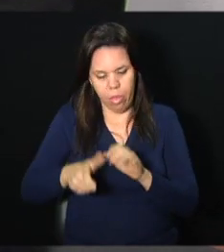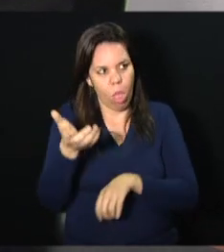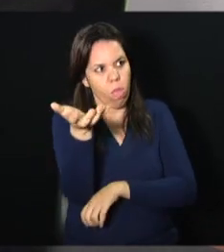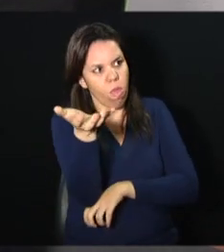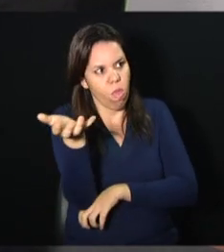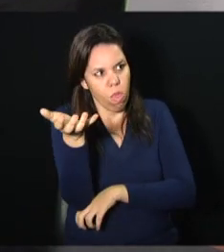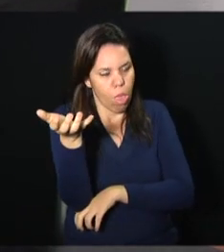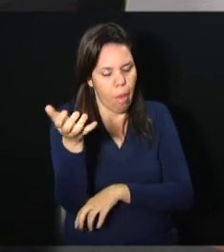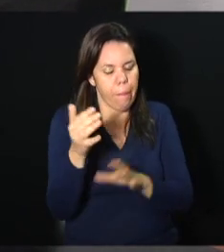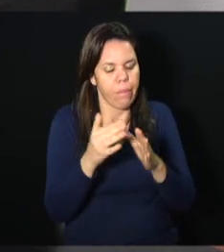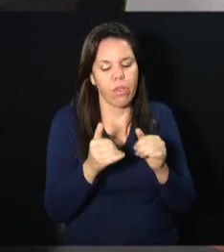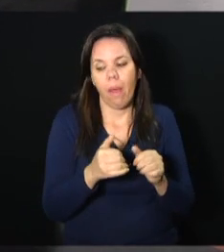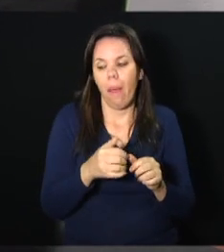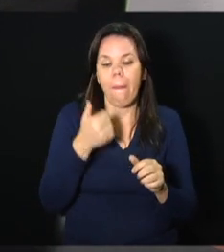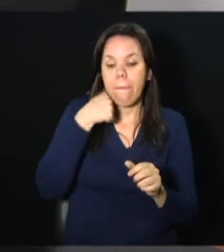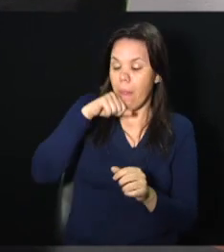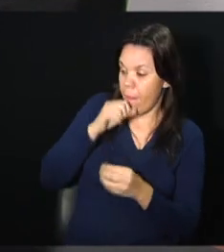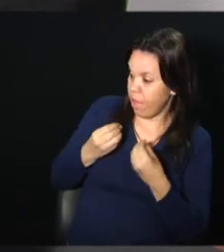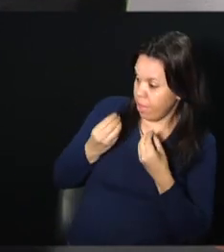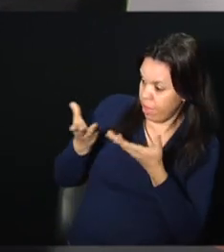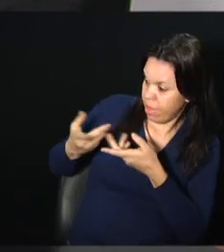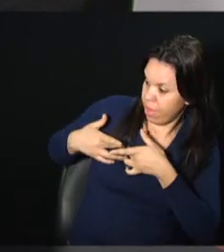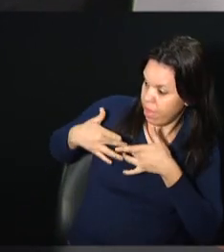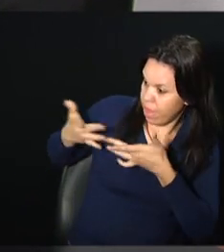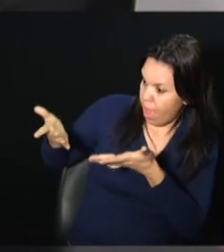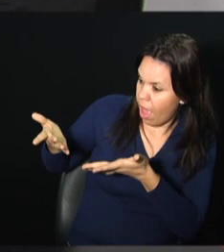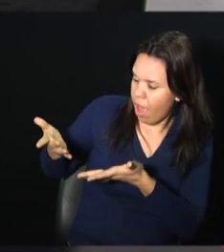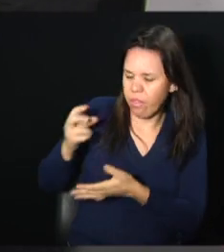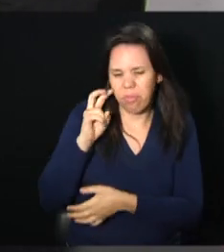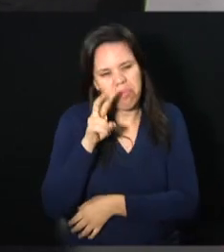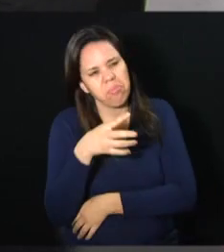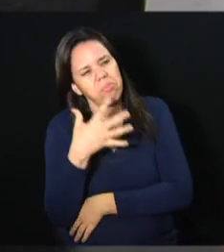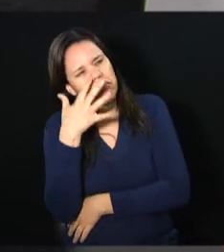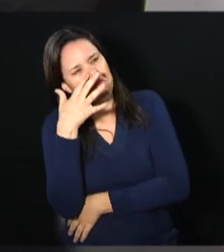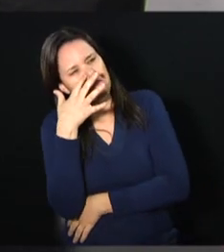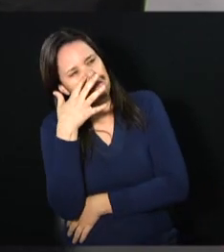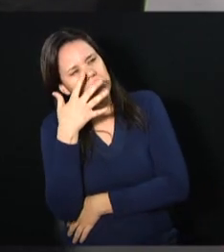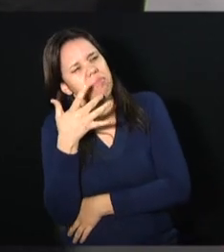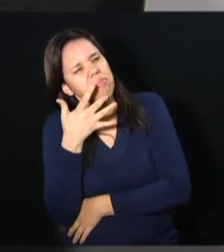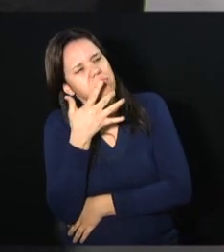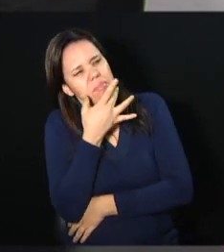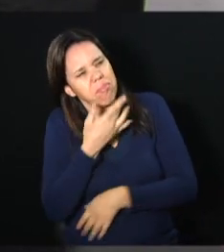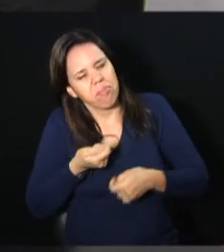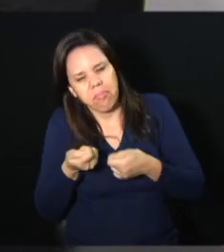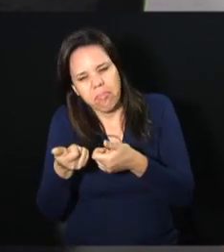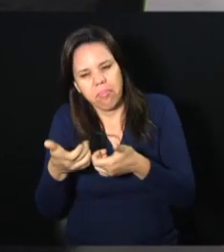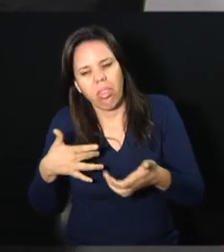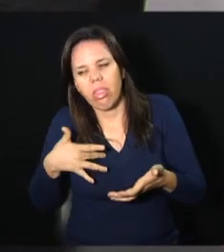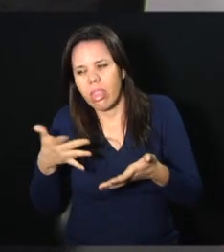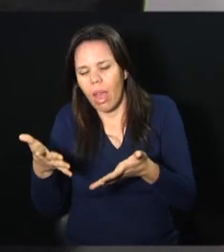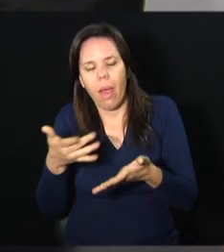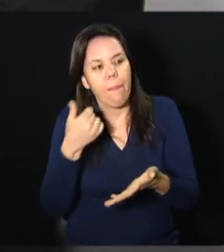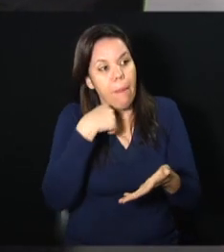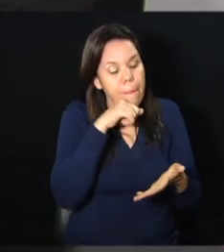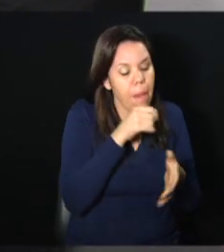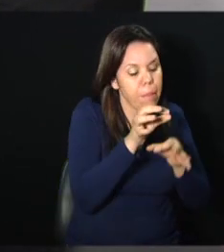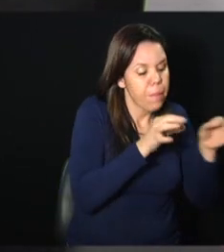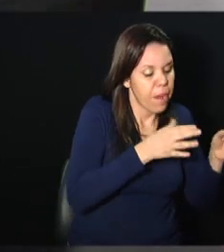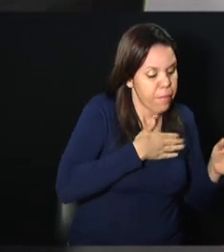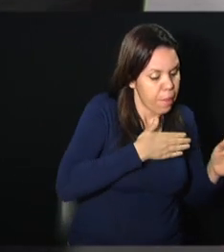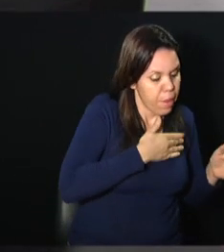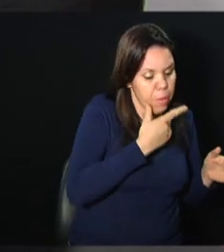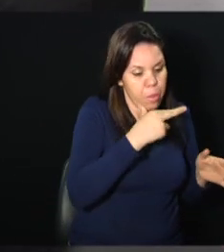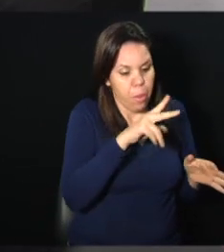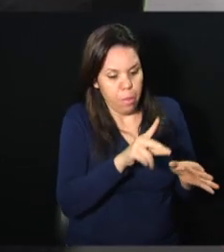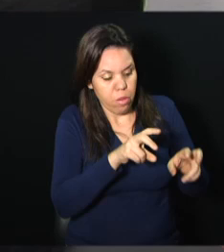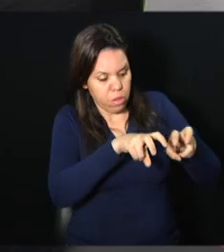E a minha mãe dava e eu achava aquilo uma delícia fazer aquilo e a minha mãe preparava para mim e para meu irmão. E a